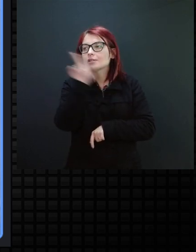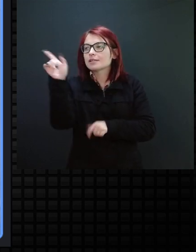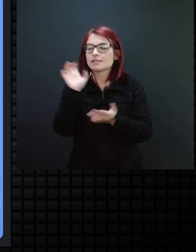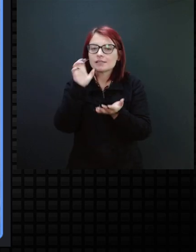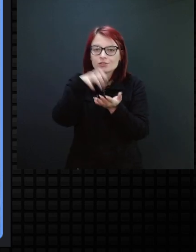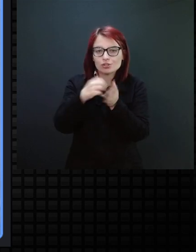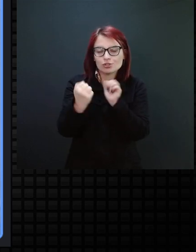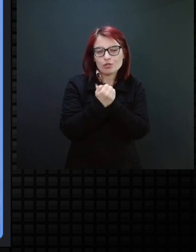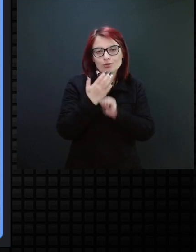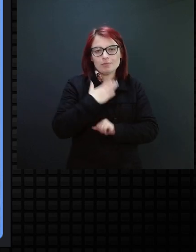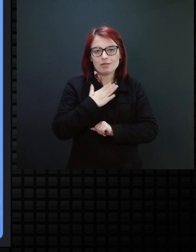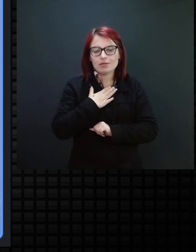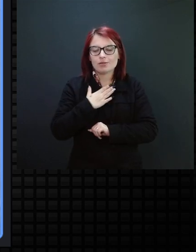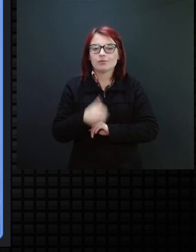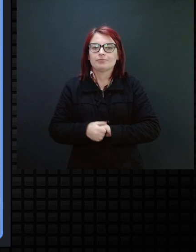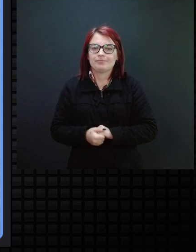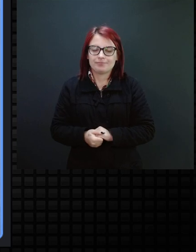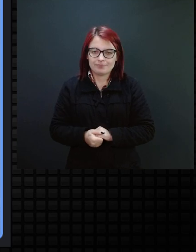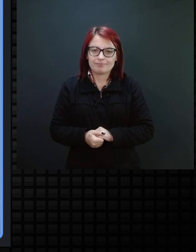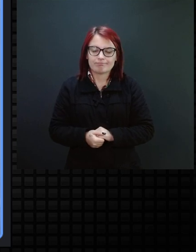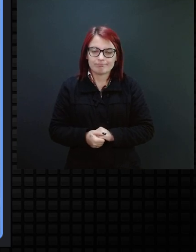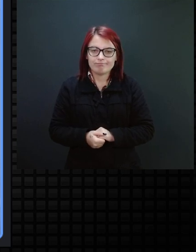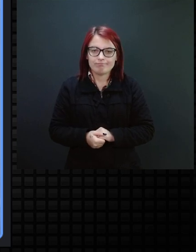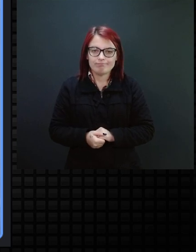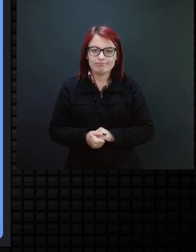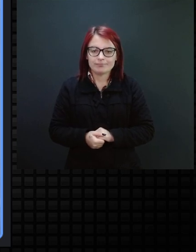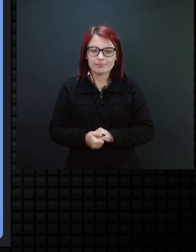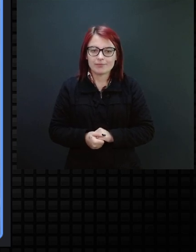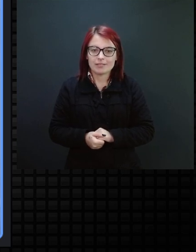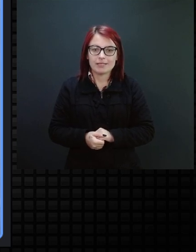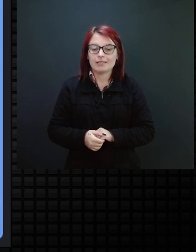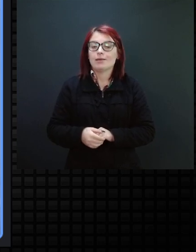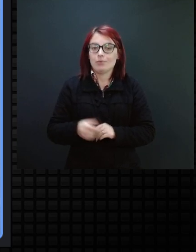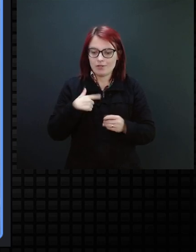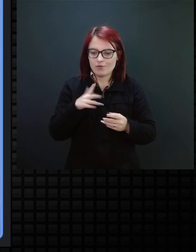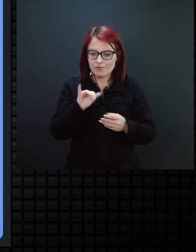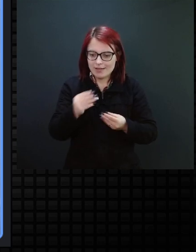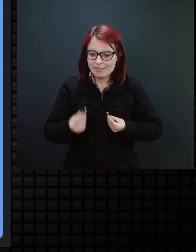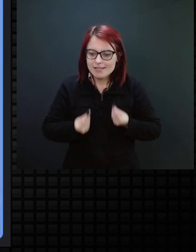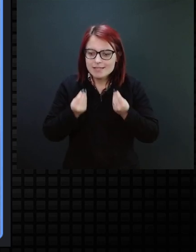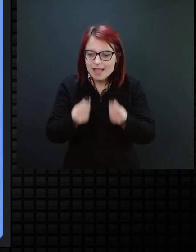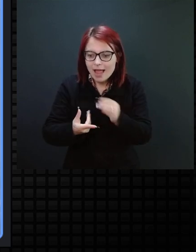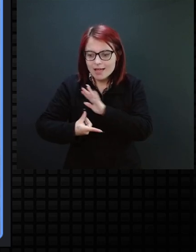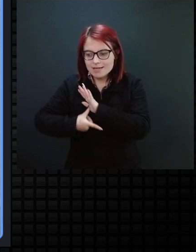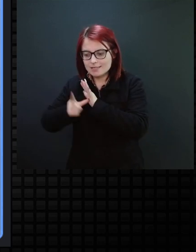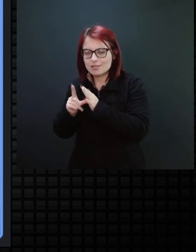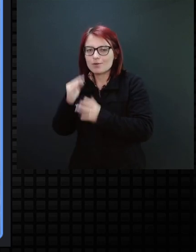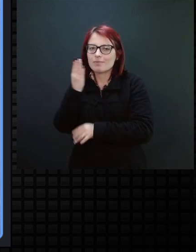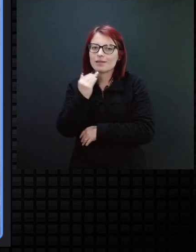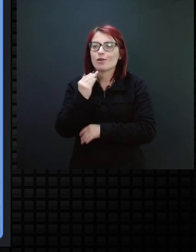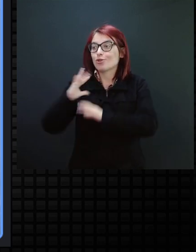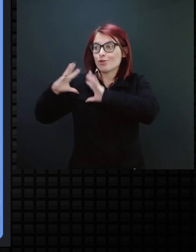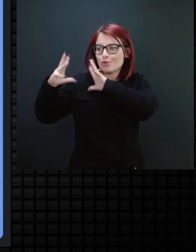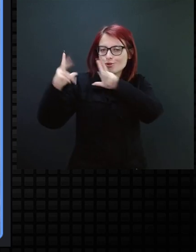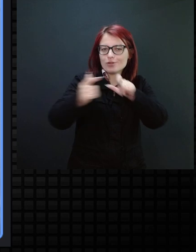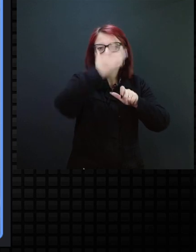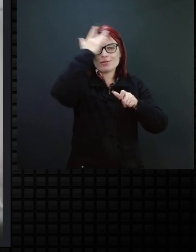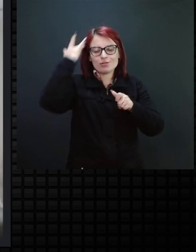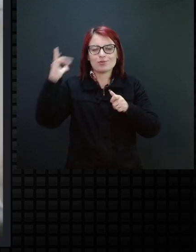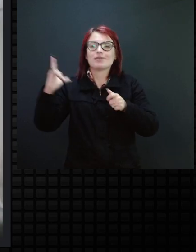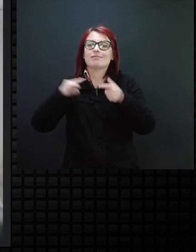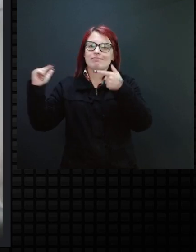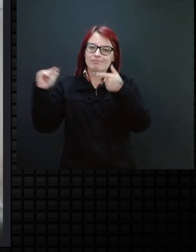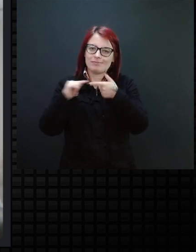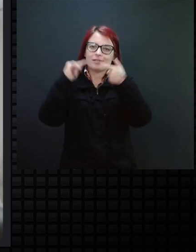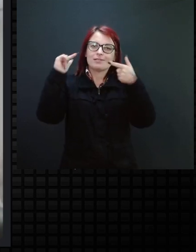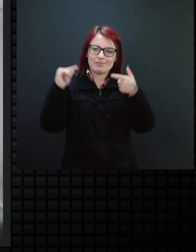comigo, então, essa pista que antecipa, por exemplo, a alimentação, todo mundo precisa estar envolvido com ela.